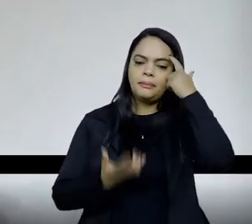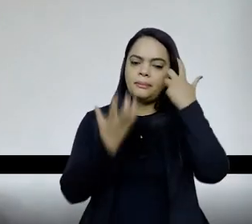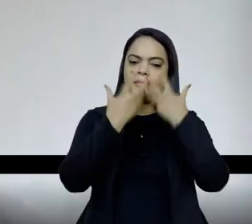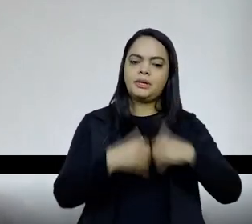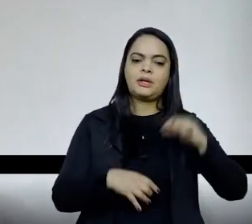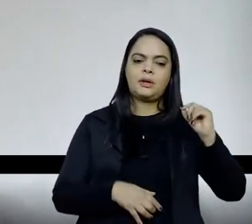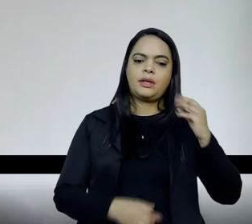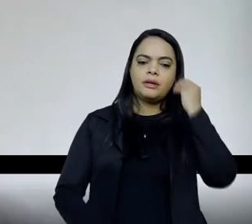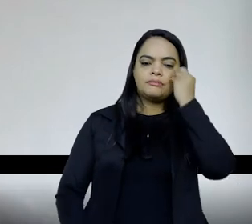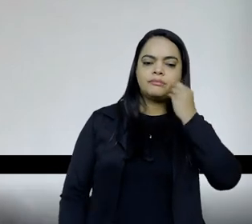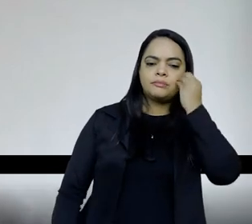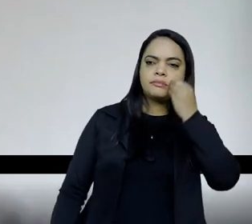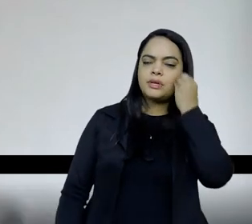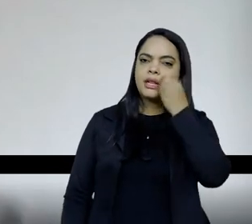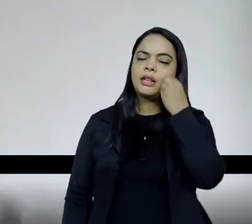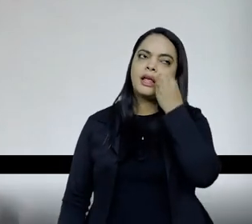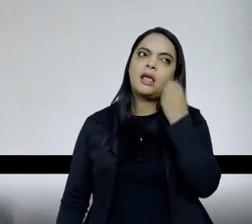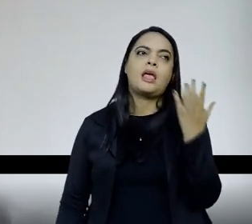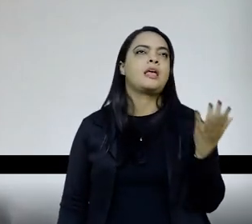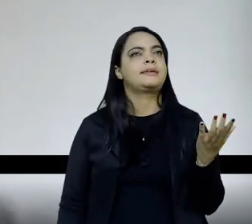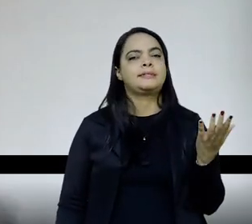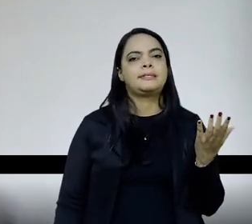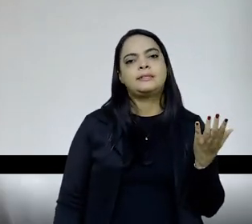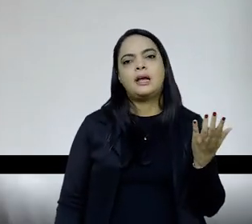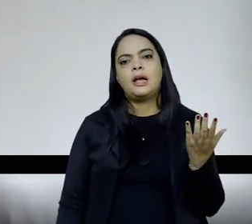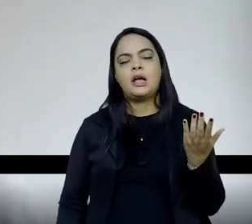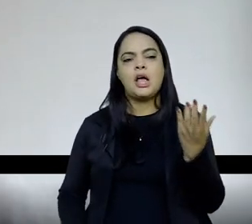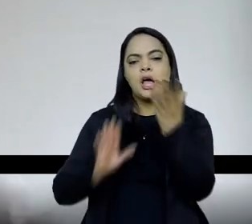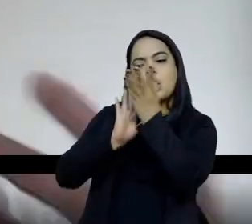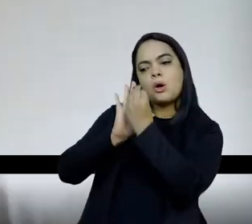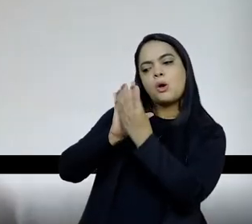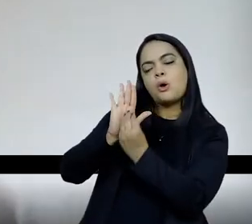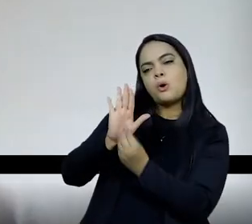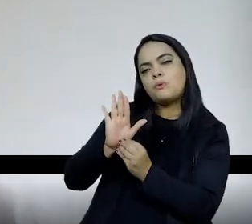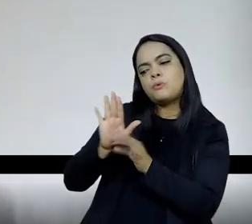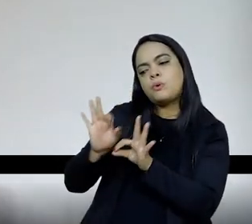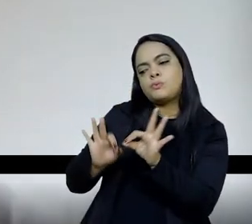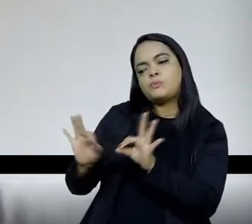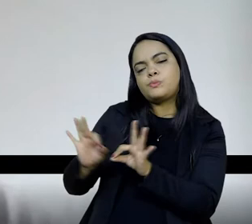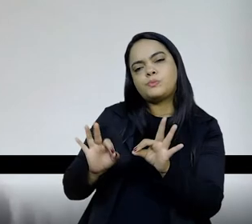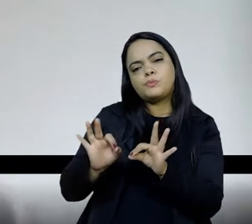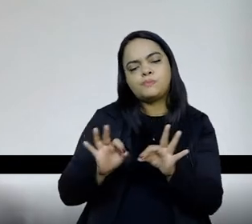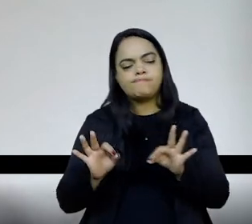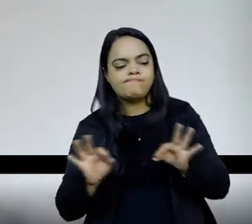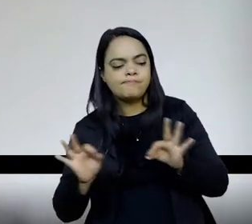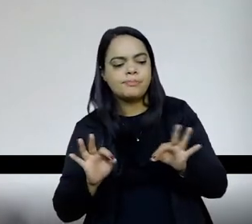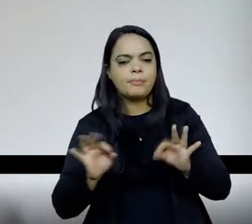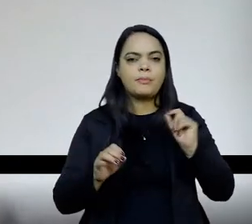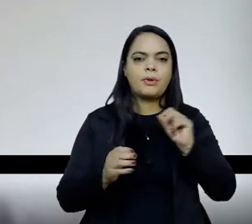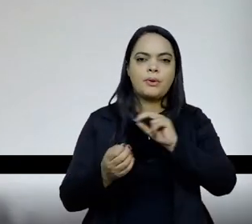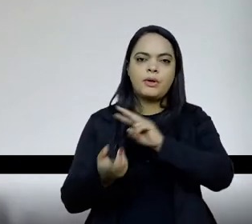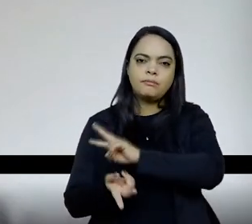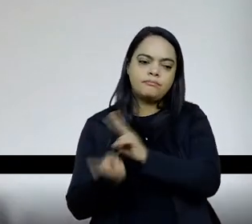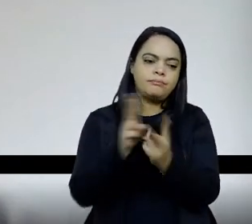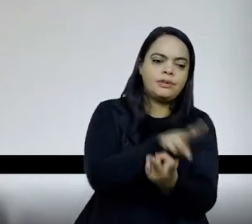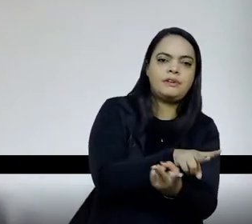uma forma, digamos assim, pensada, organizada, para a linguagem da